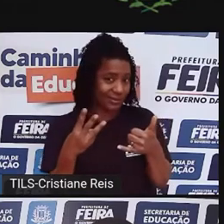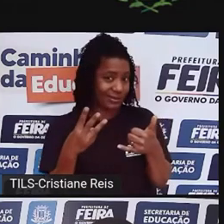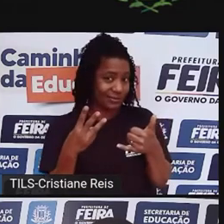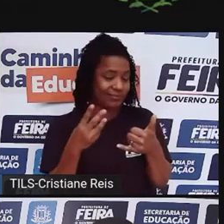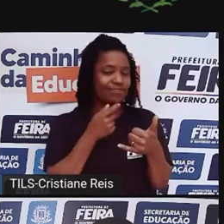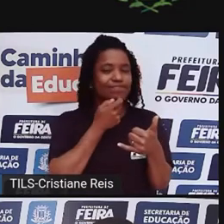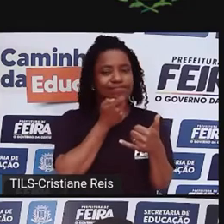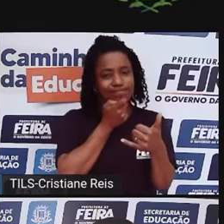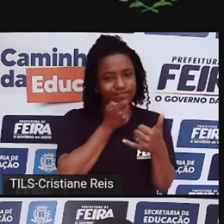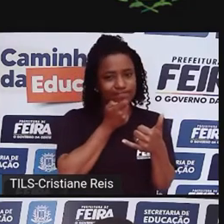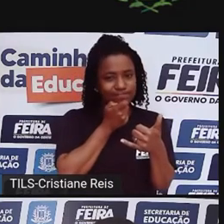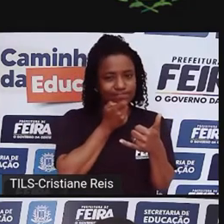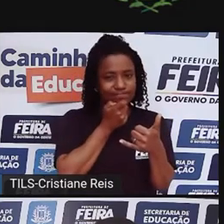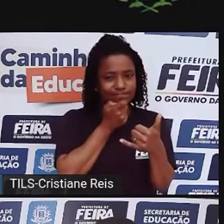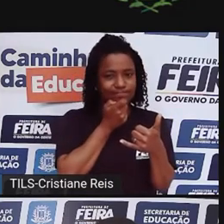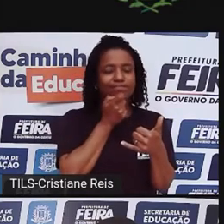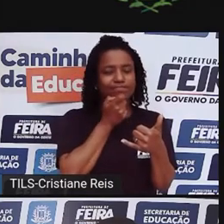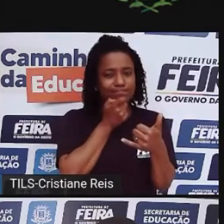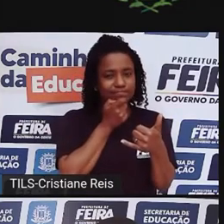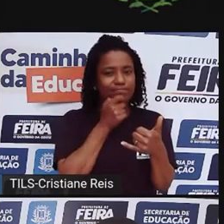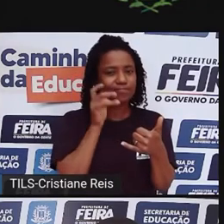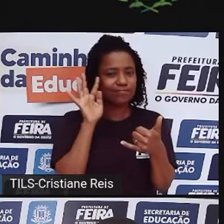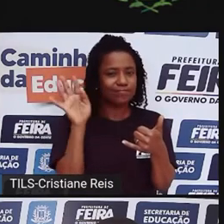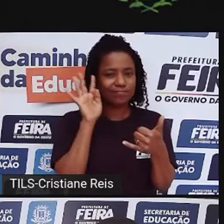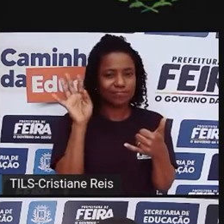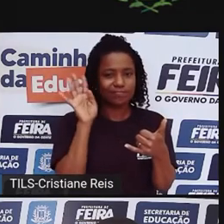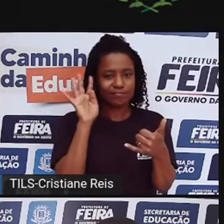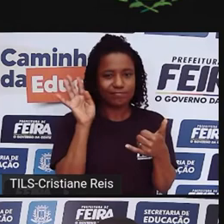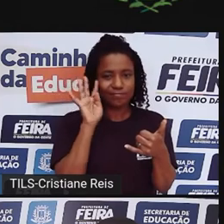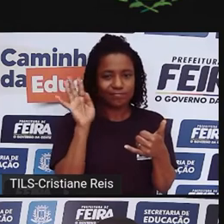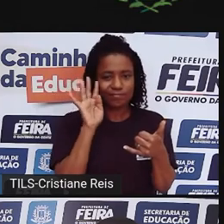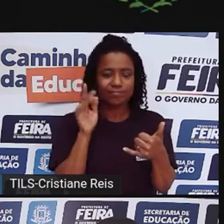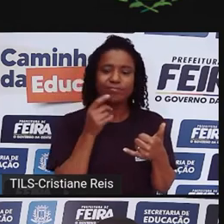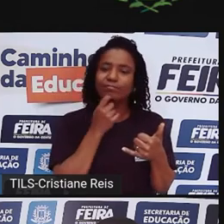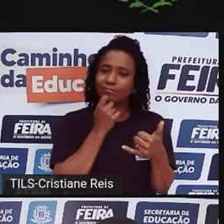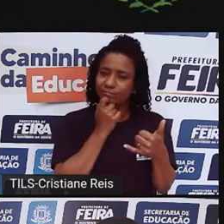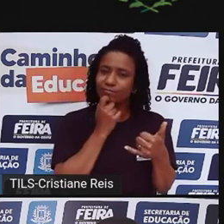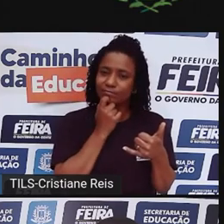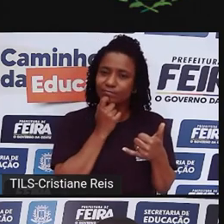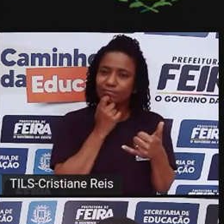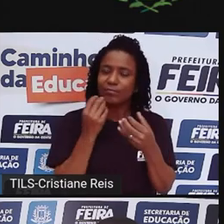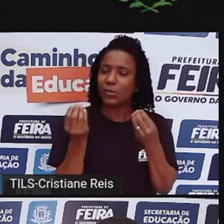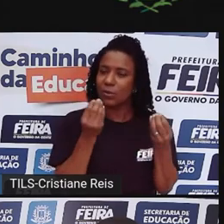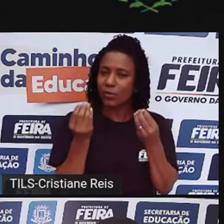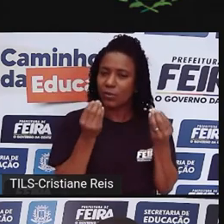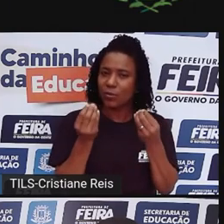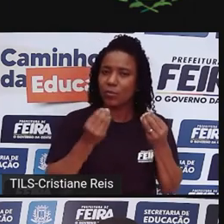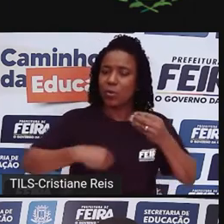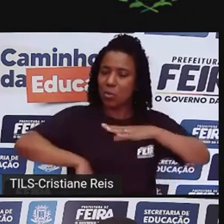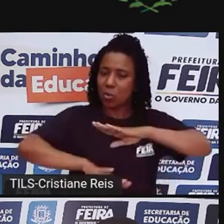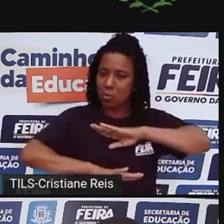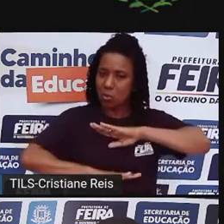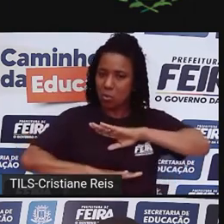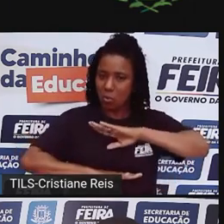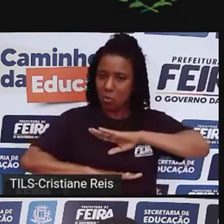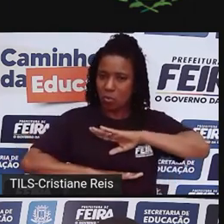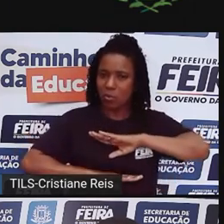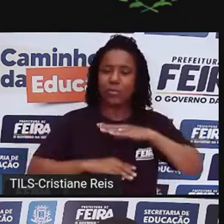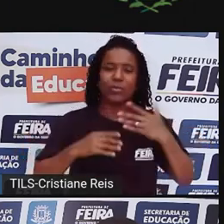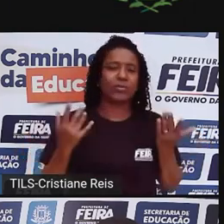motivo eu preciso ter o mesmo corpo, a mesma estrutura, o mesmo